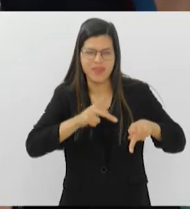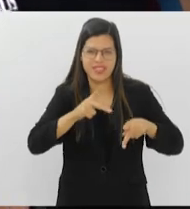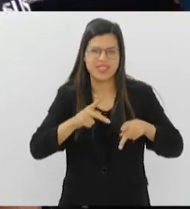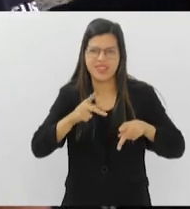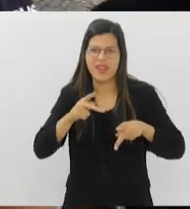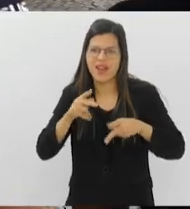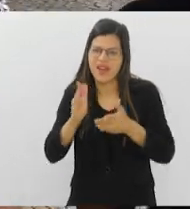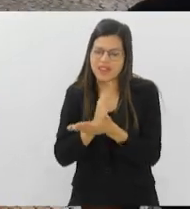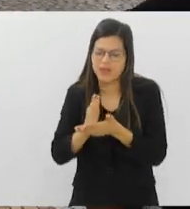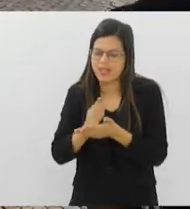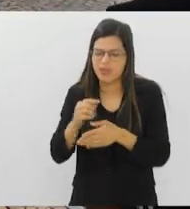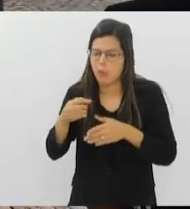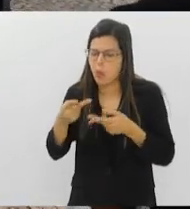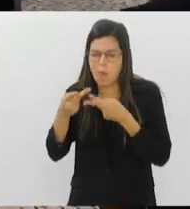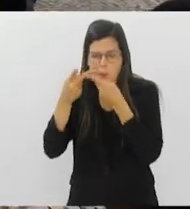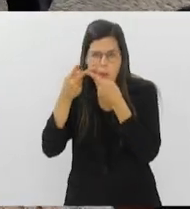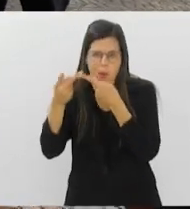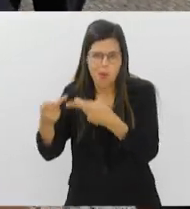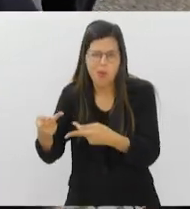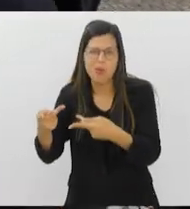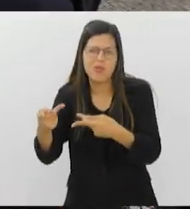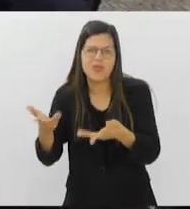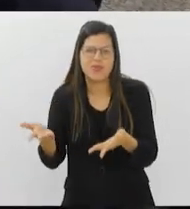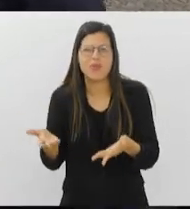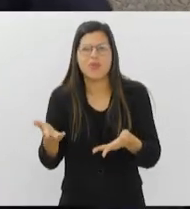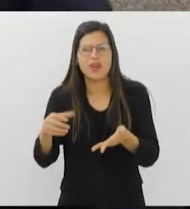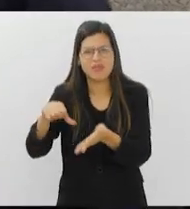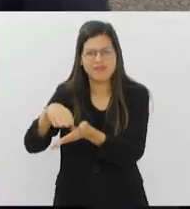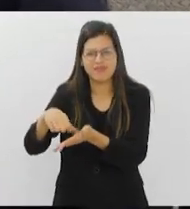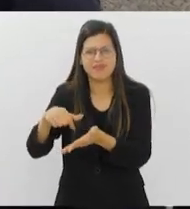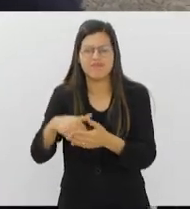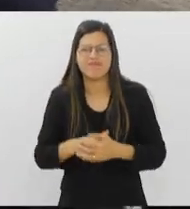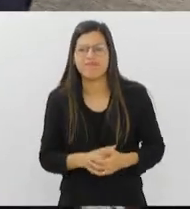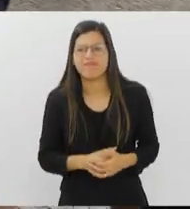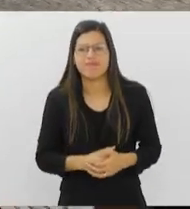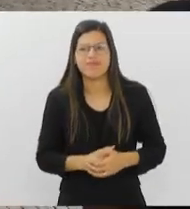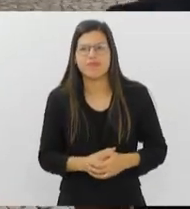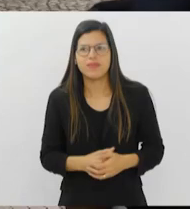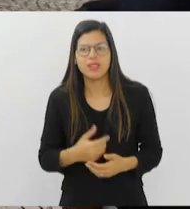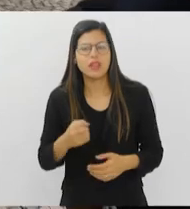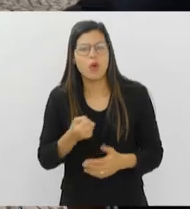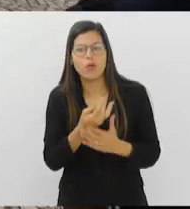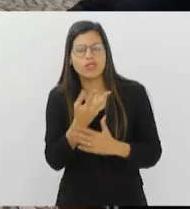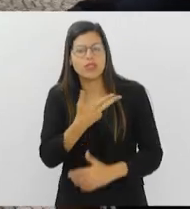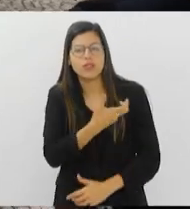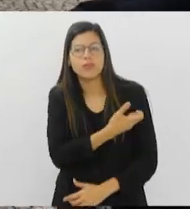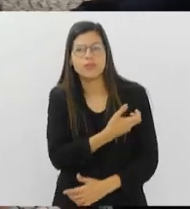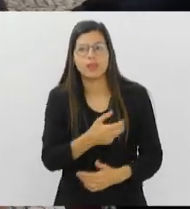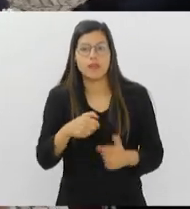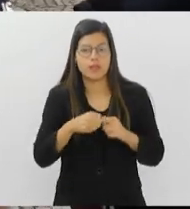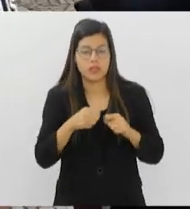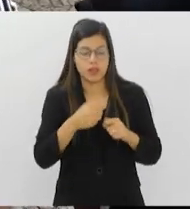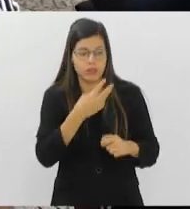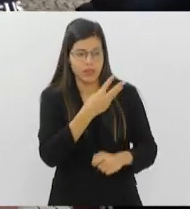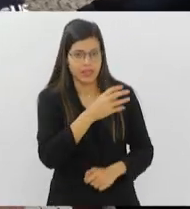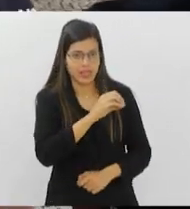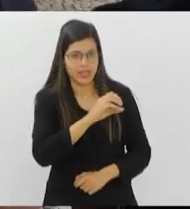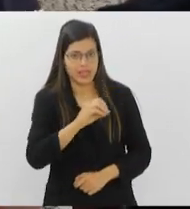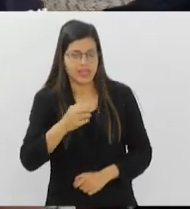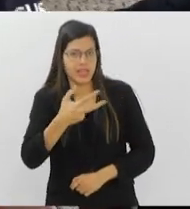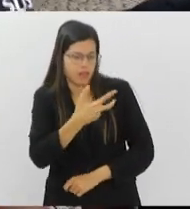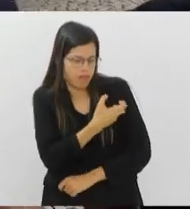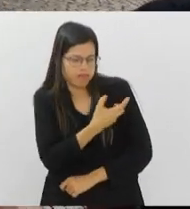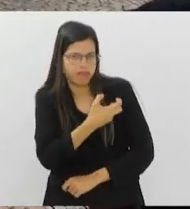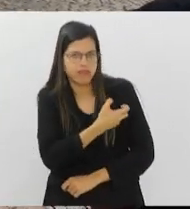a população. E quais são as vacinas que estão sendo oferecidas? Qual é a quantidade de doses no dia? Tá. A gente está fazendo cerca de 300 doses por dia em cada